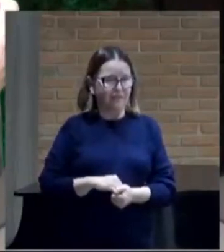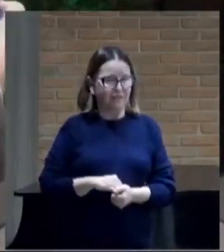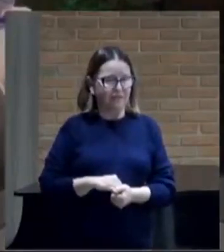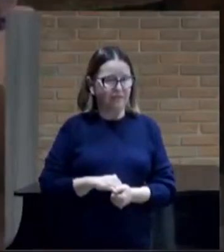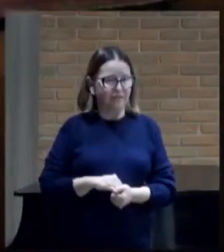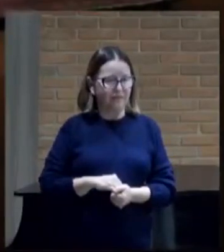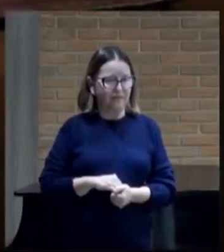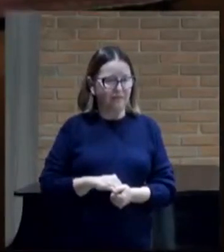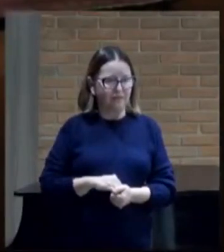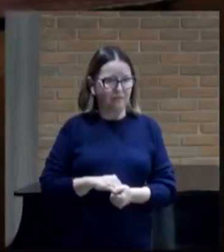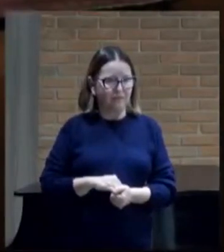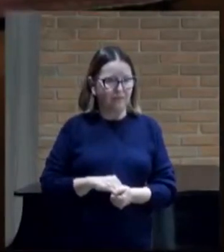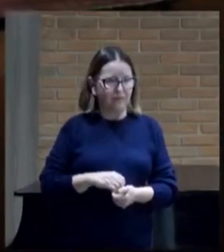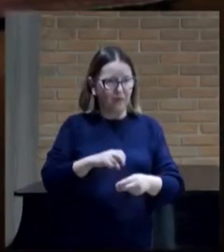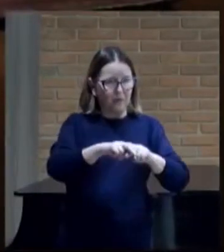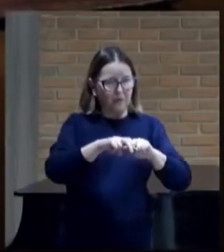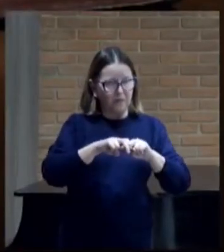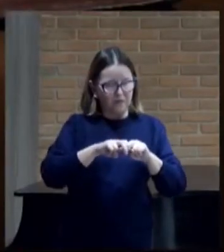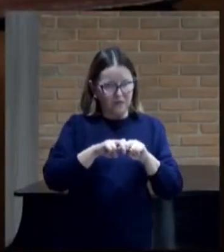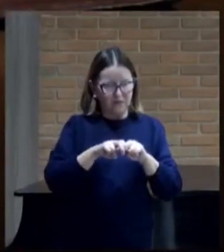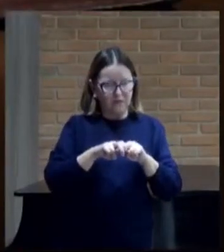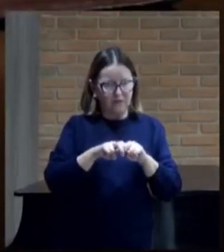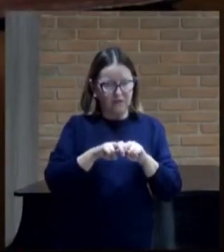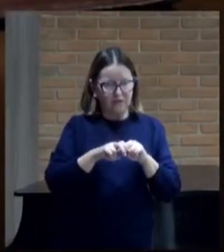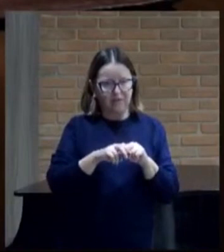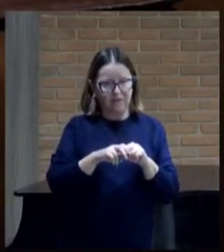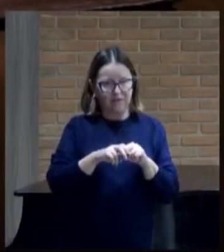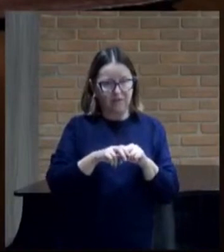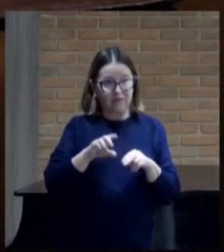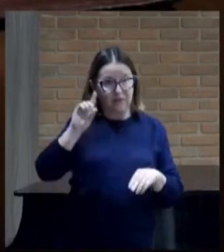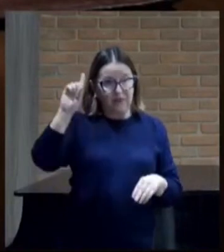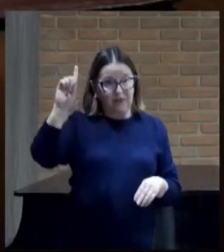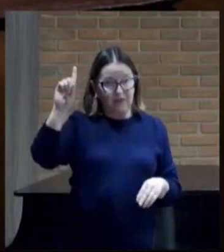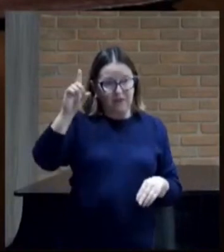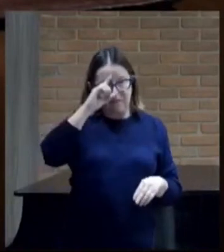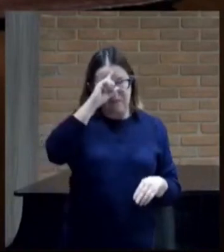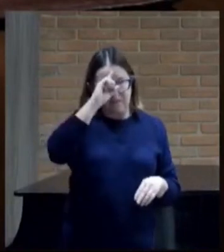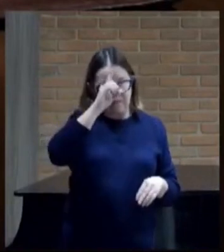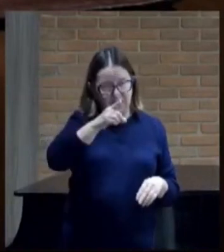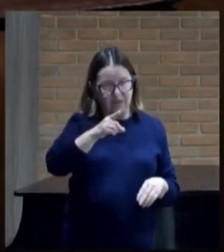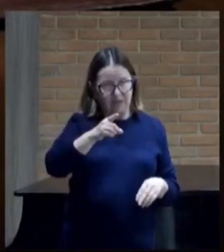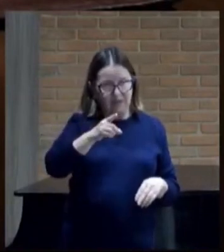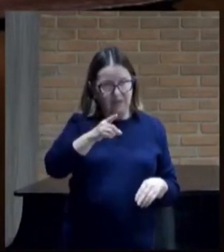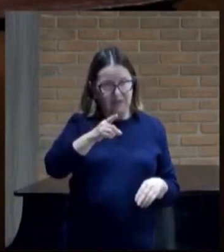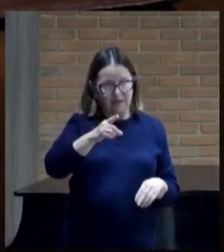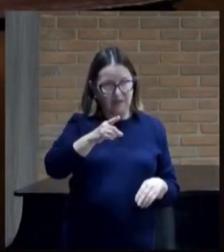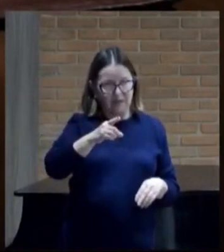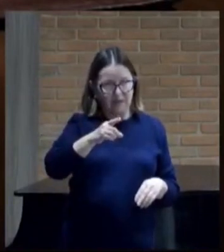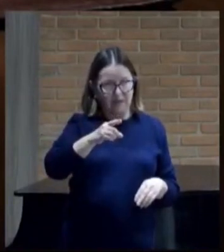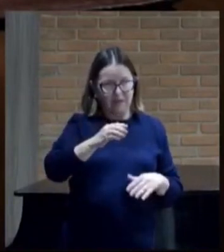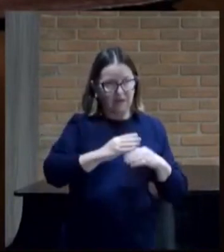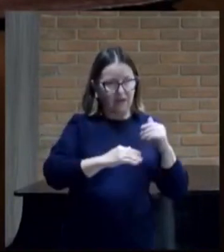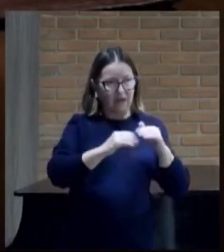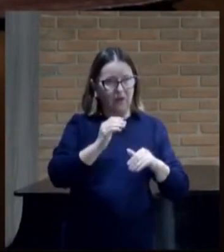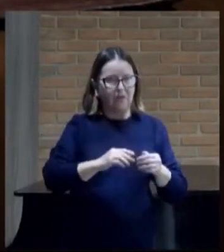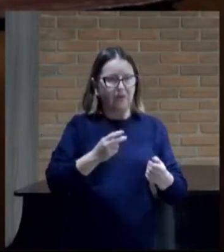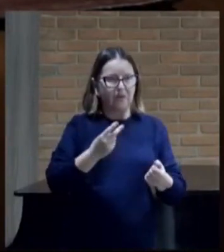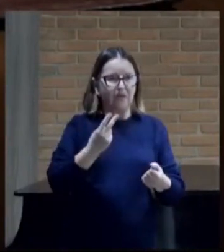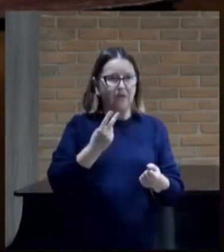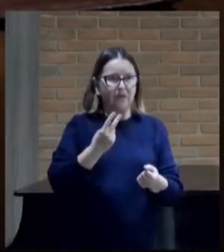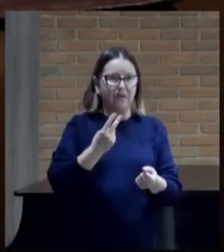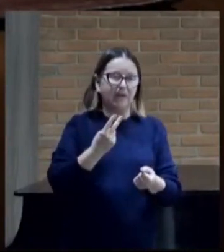é por este motivo pois que Deus lhes manda a operação do erro para